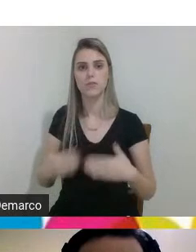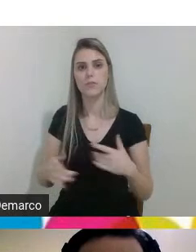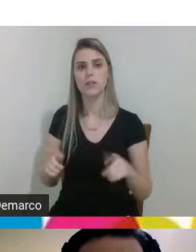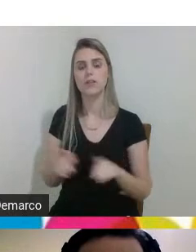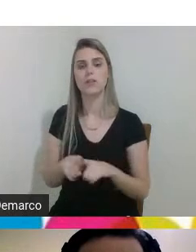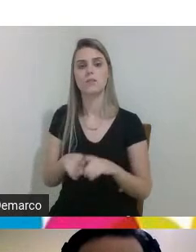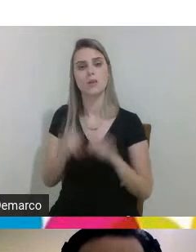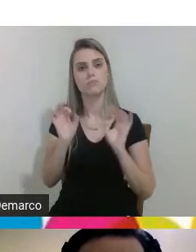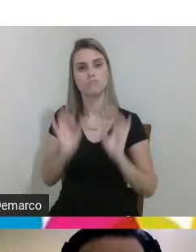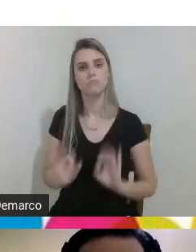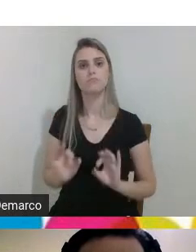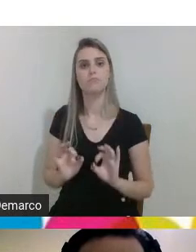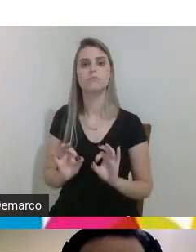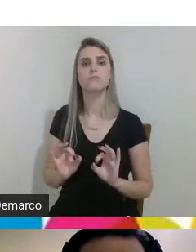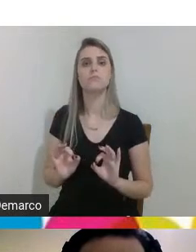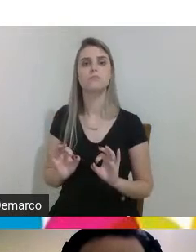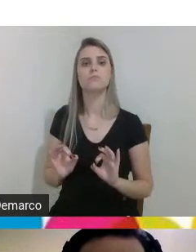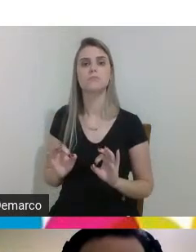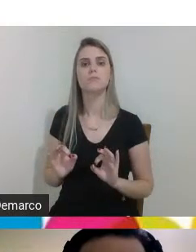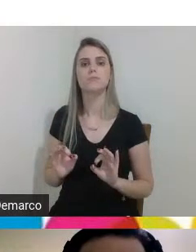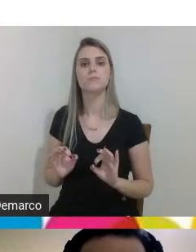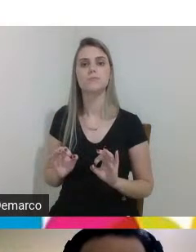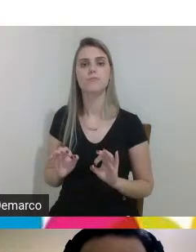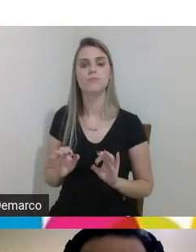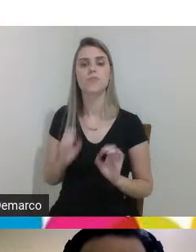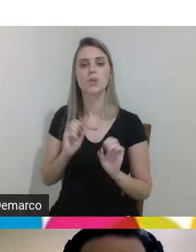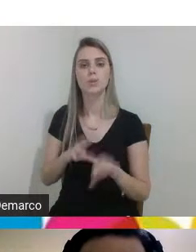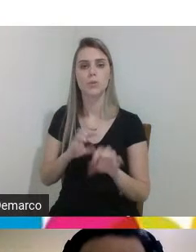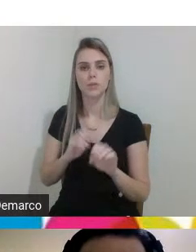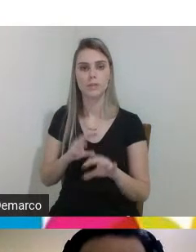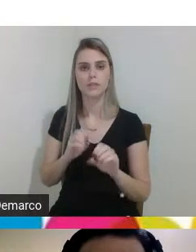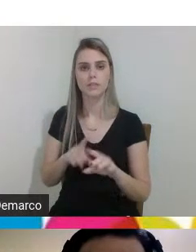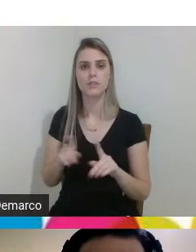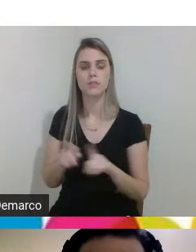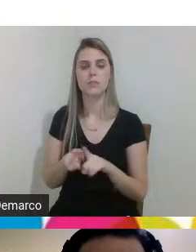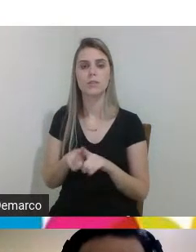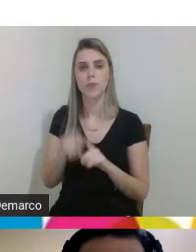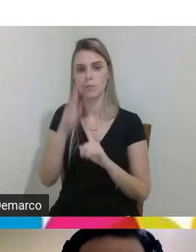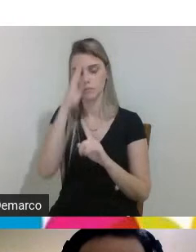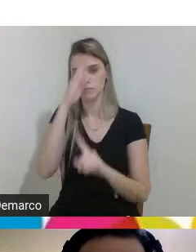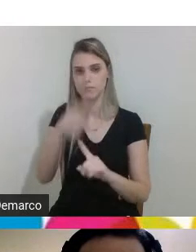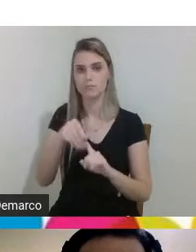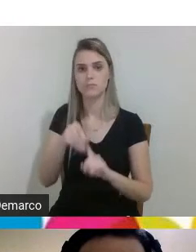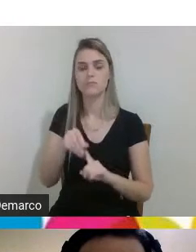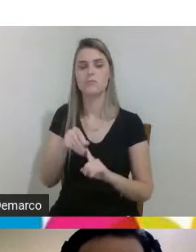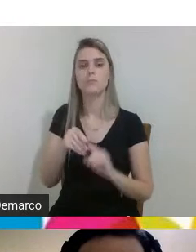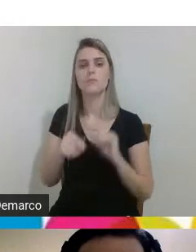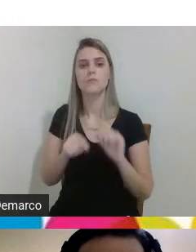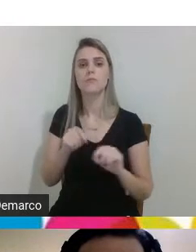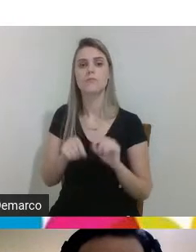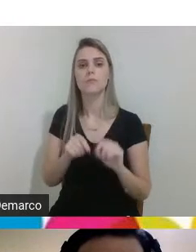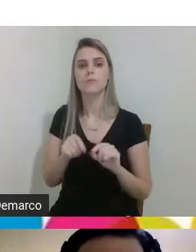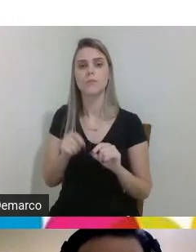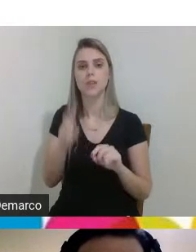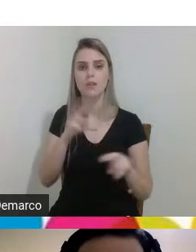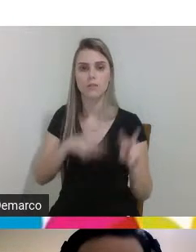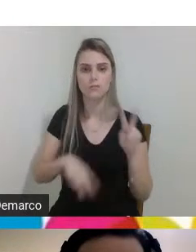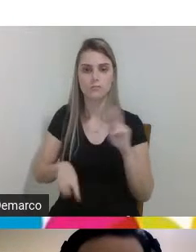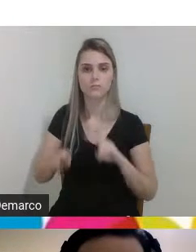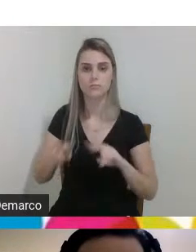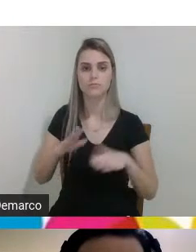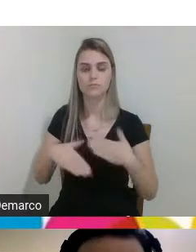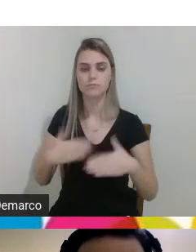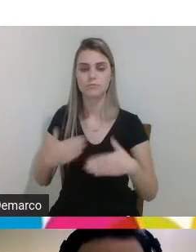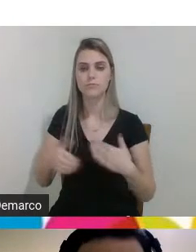consolidação do do ensino e principalmente que eles verificam ao longo do